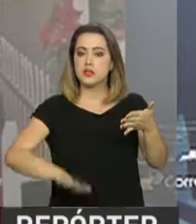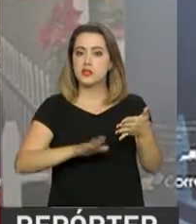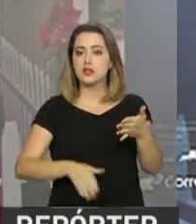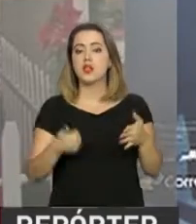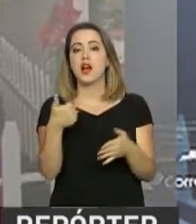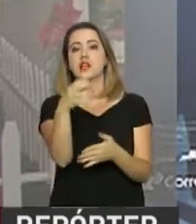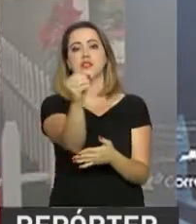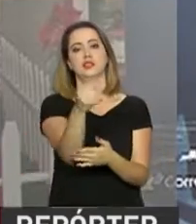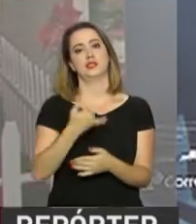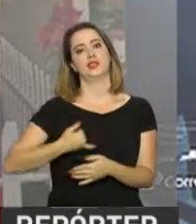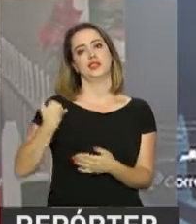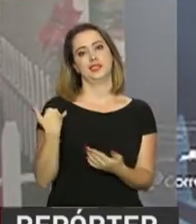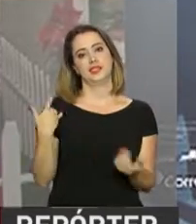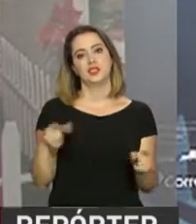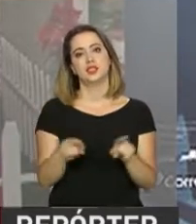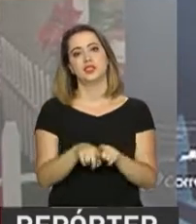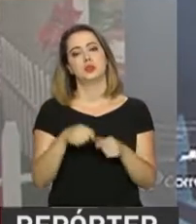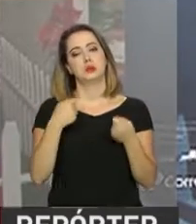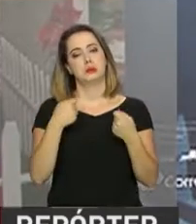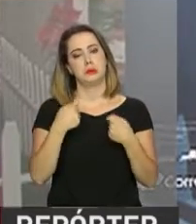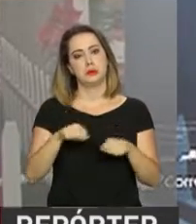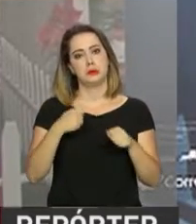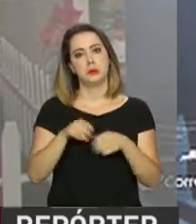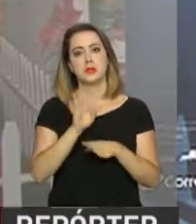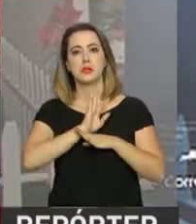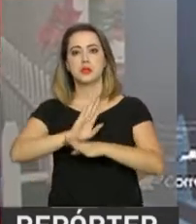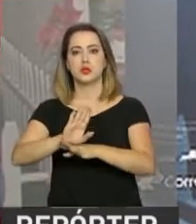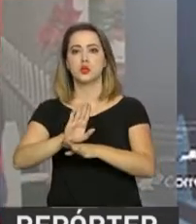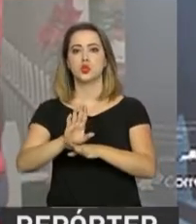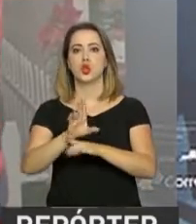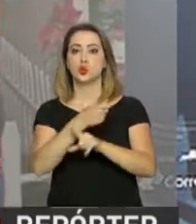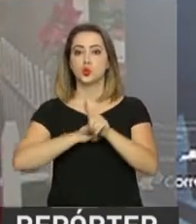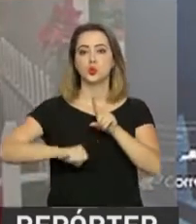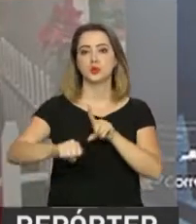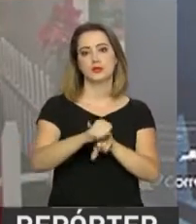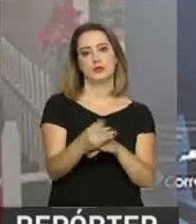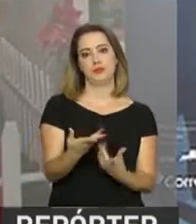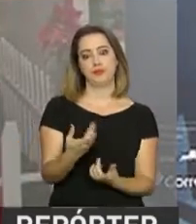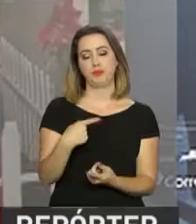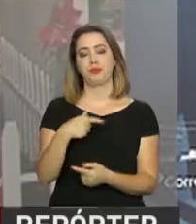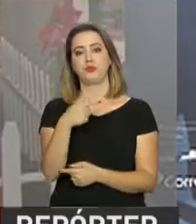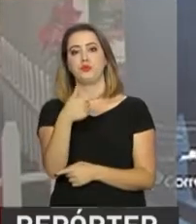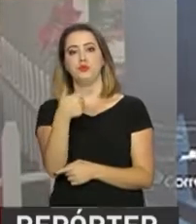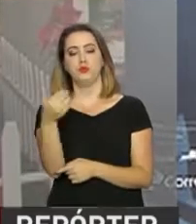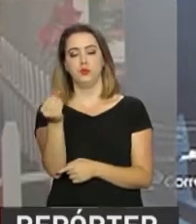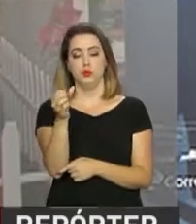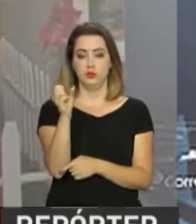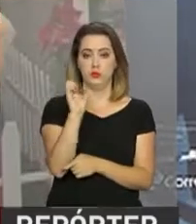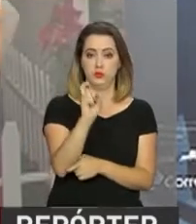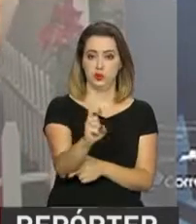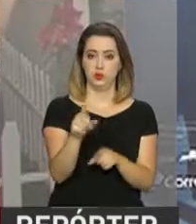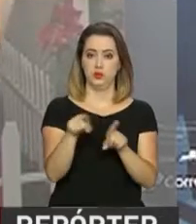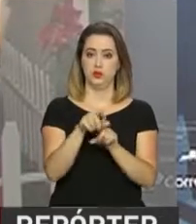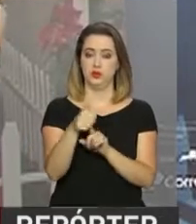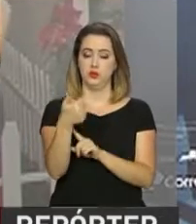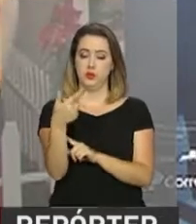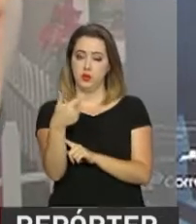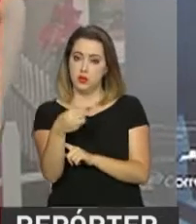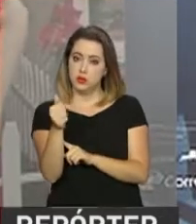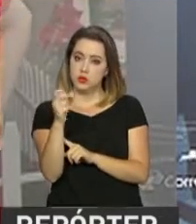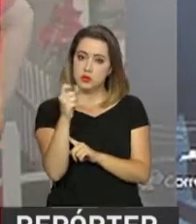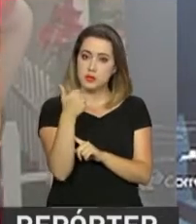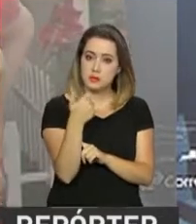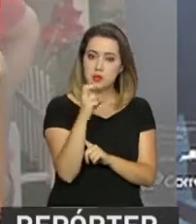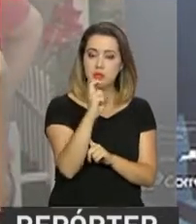de até 10 anos de idade em situação de vulnerabilidade social. Entre 2005 e 2015, mais de 4 milhões de